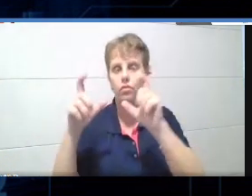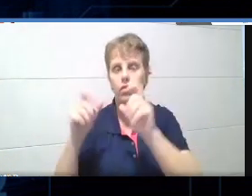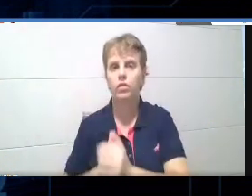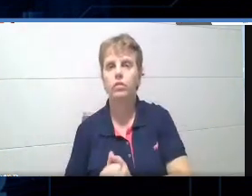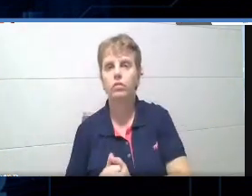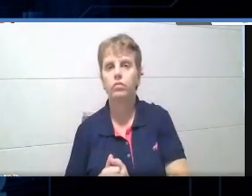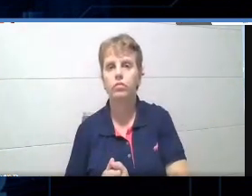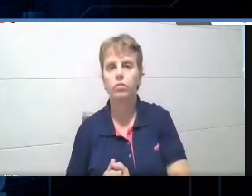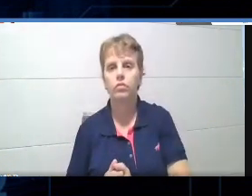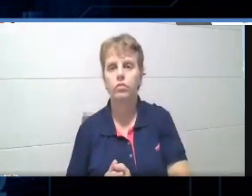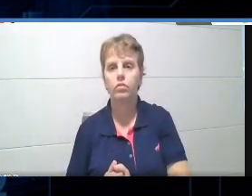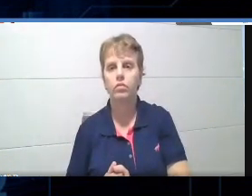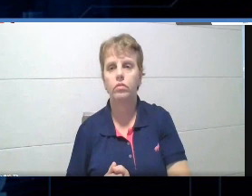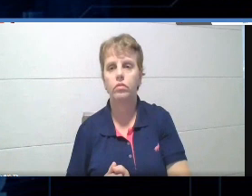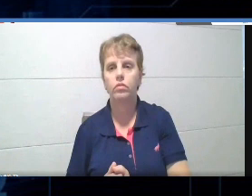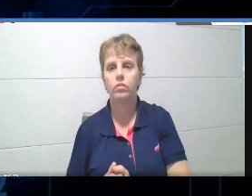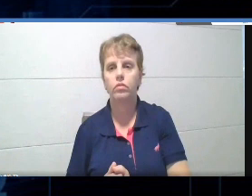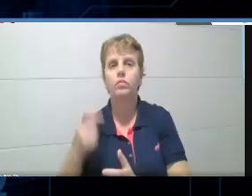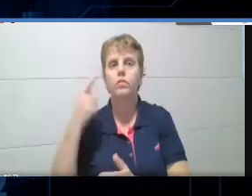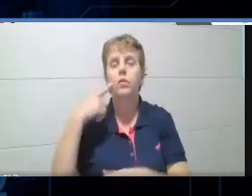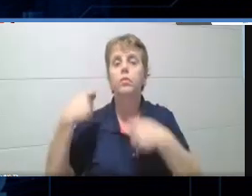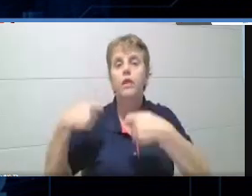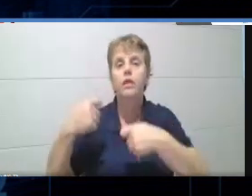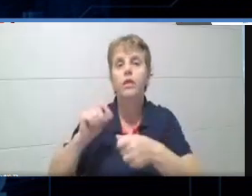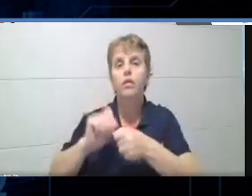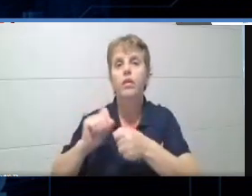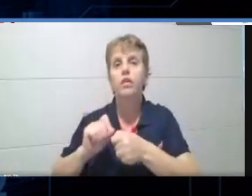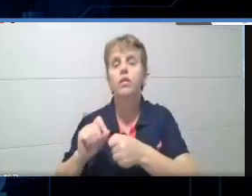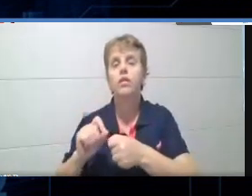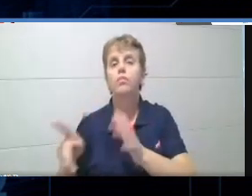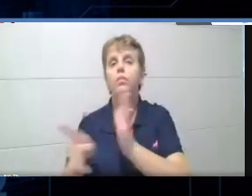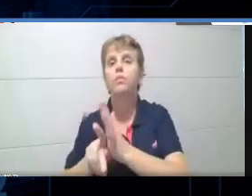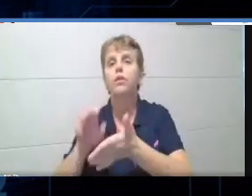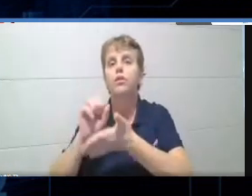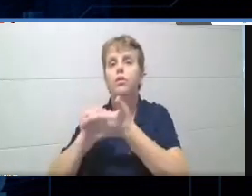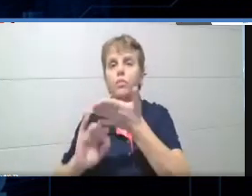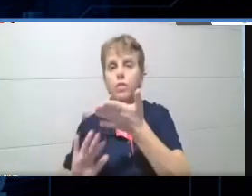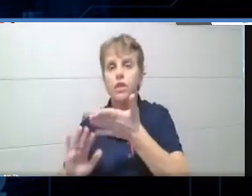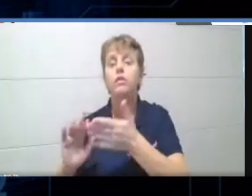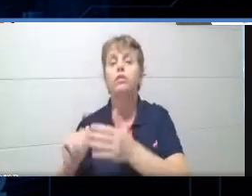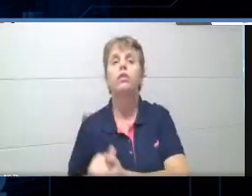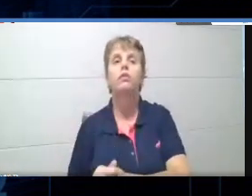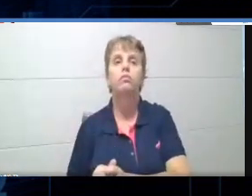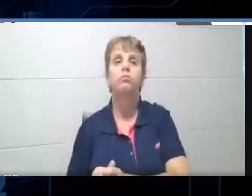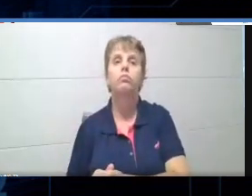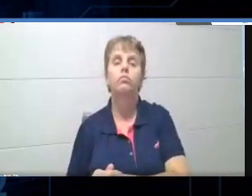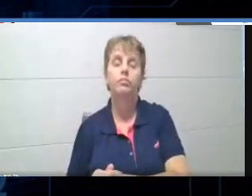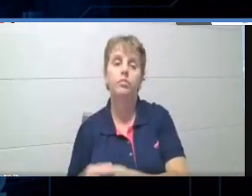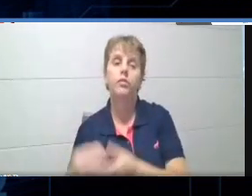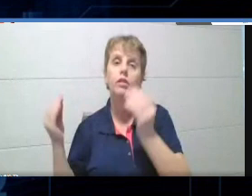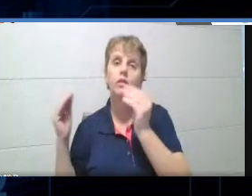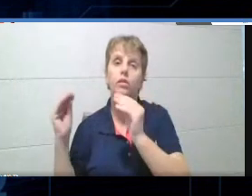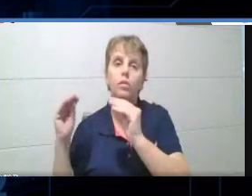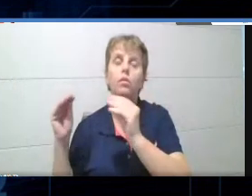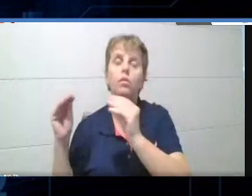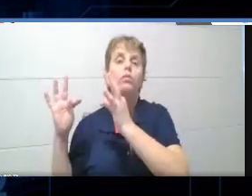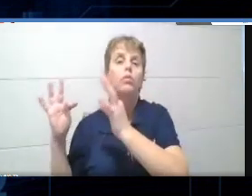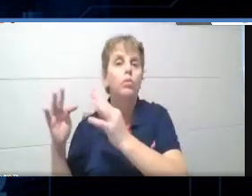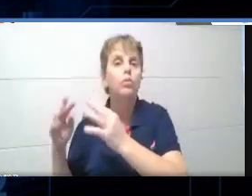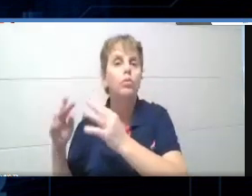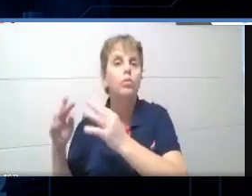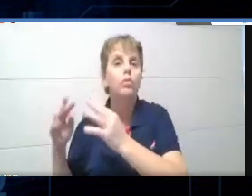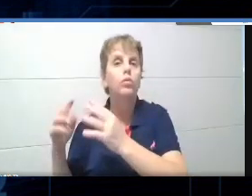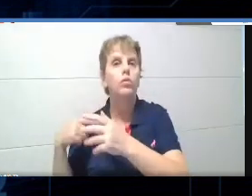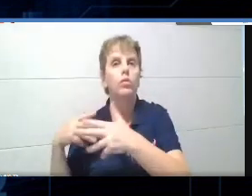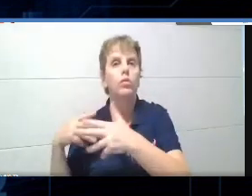fazer um ensaio fotográfico de uma atividade, e aqui eu coloquei o que eu queria desse ensaio, né, então veja, tudo